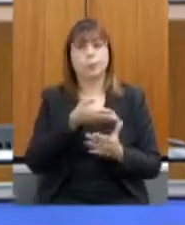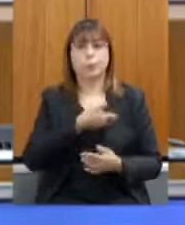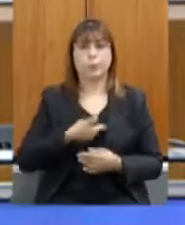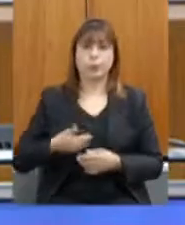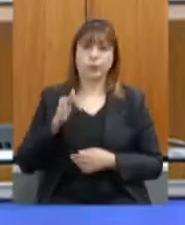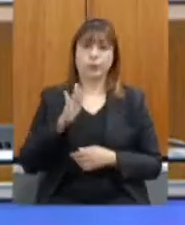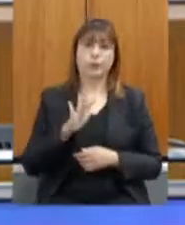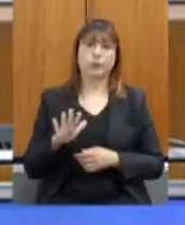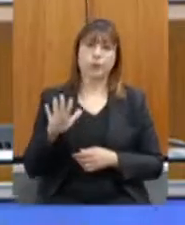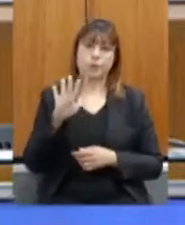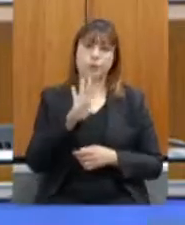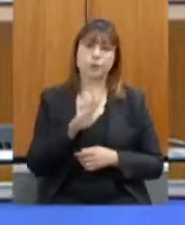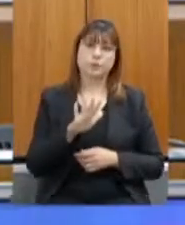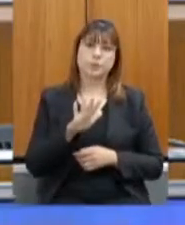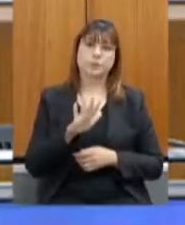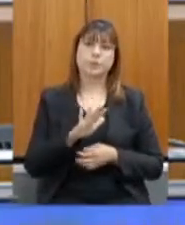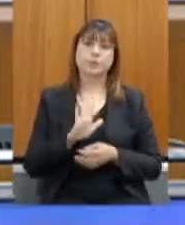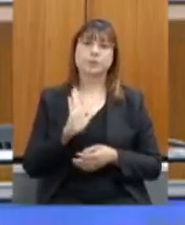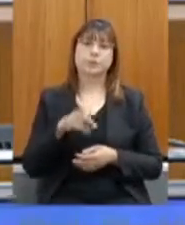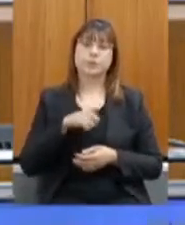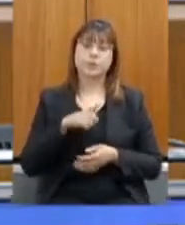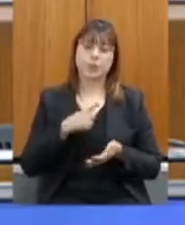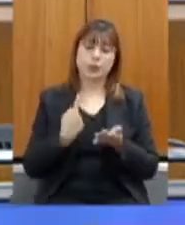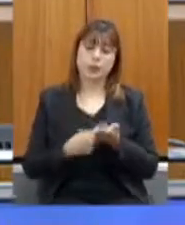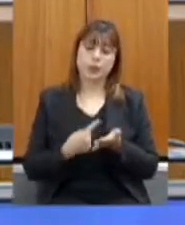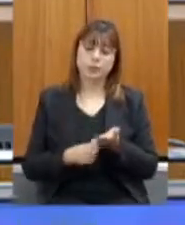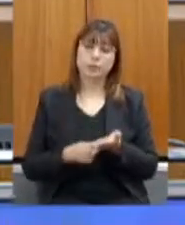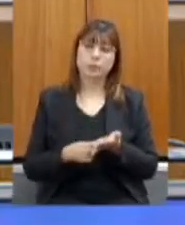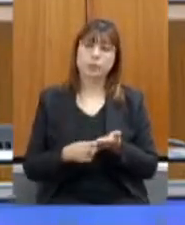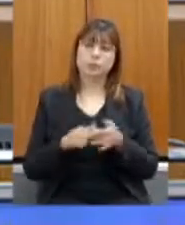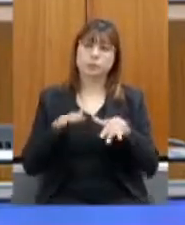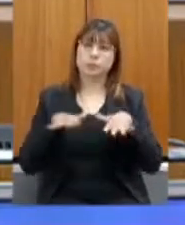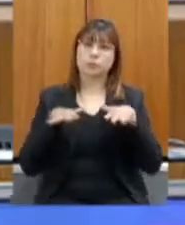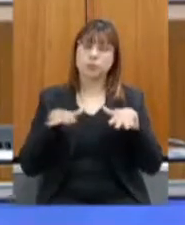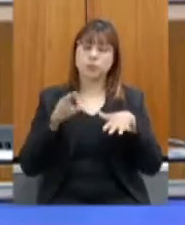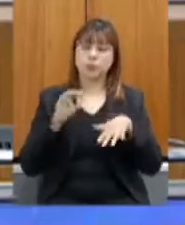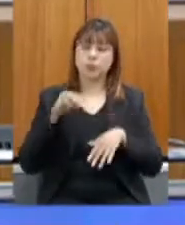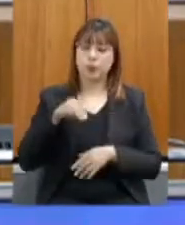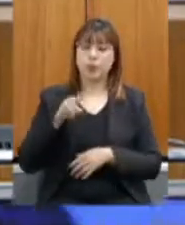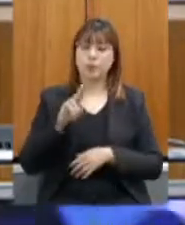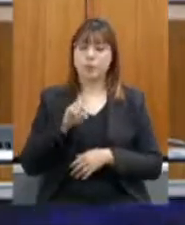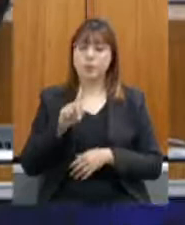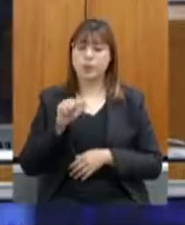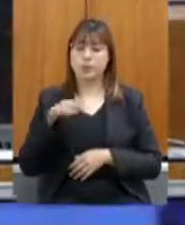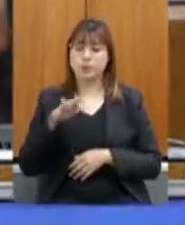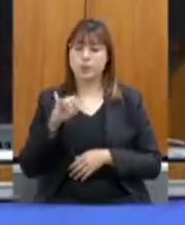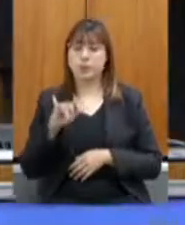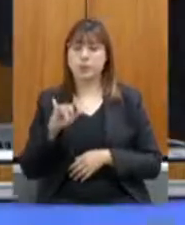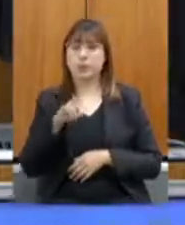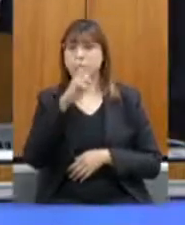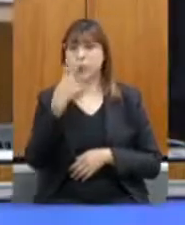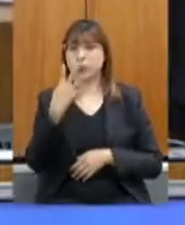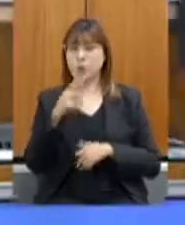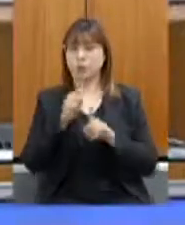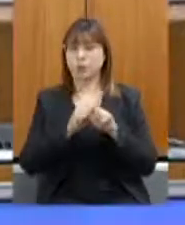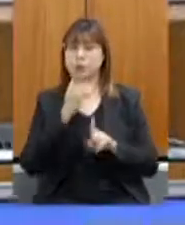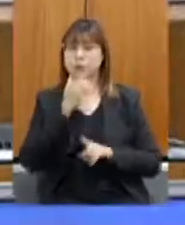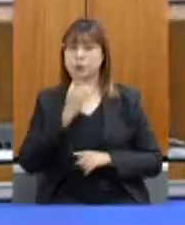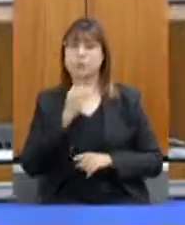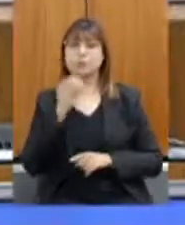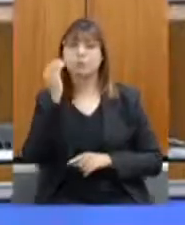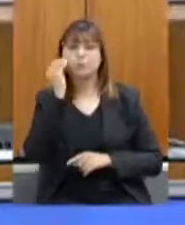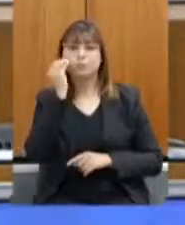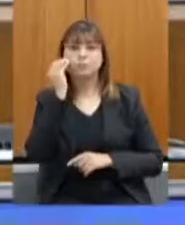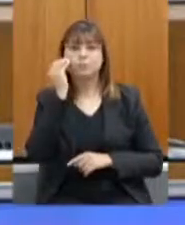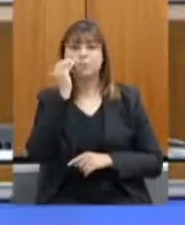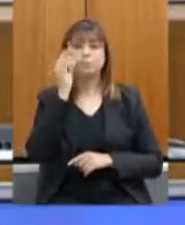Já temos aí uma pré-agenda de uma audiência pública em Muzambique no dia 4 de dezembro, exatamente para poder buscar ver